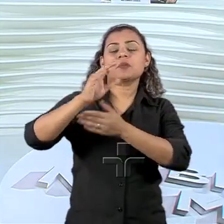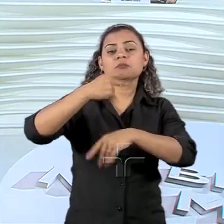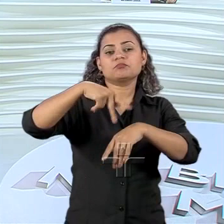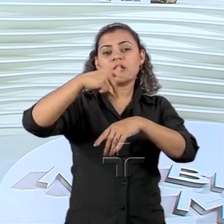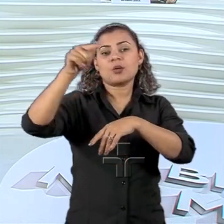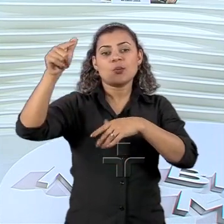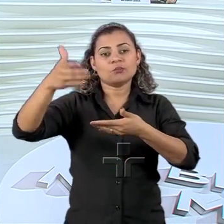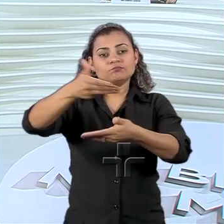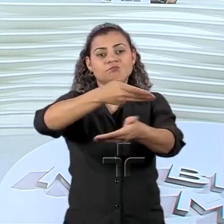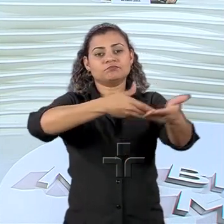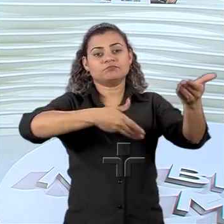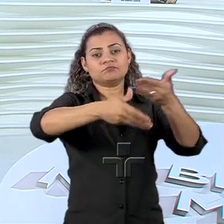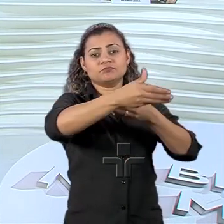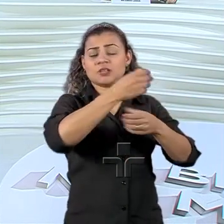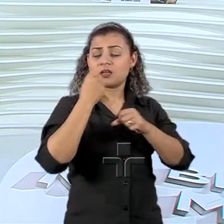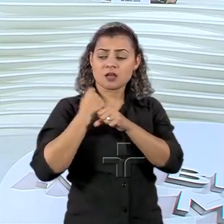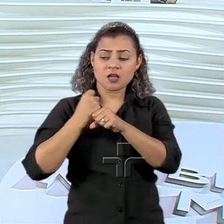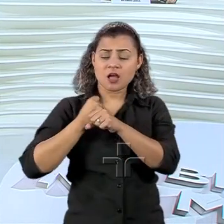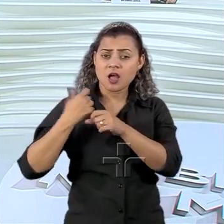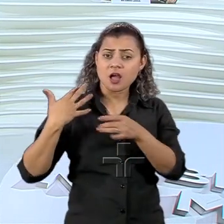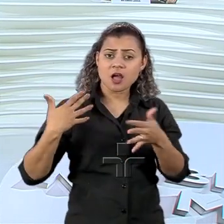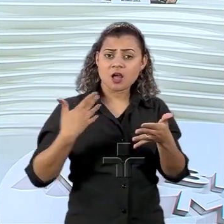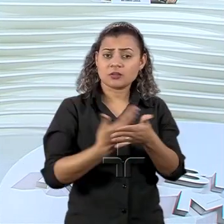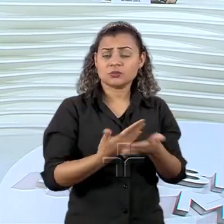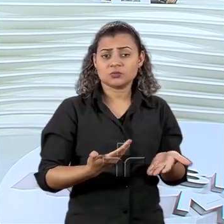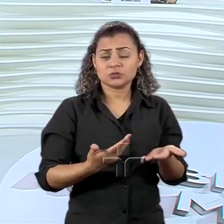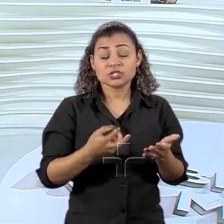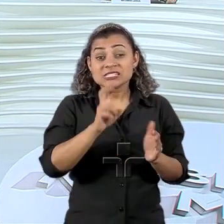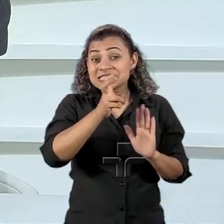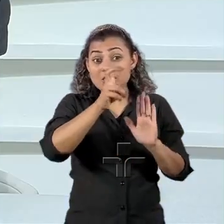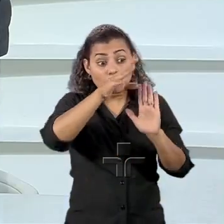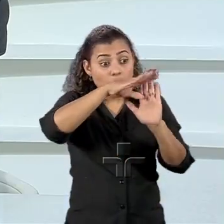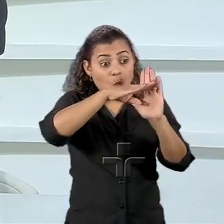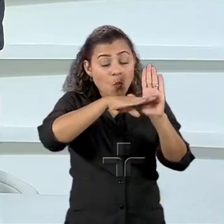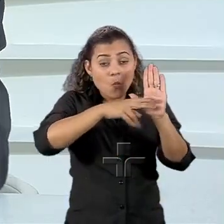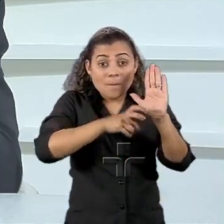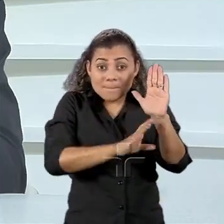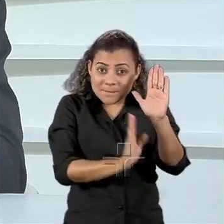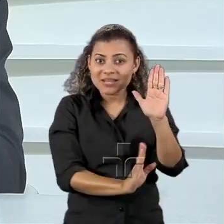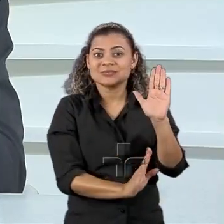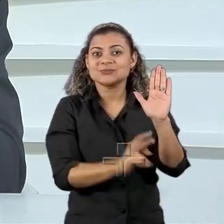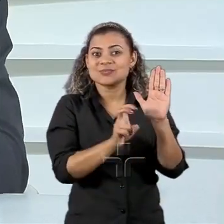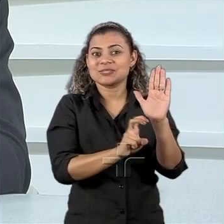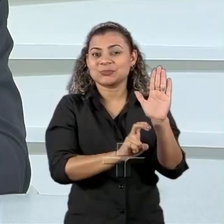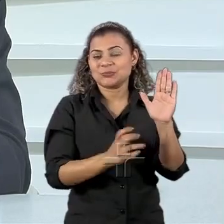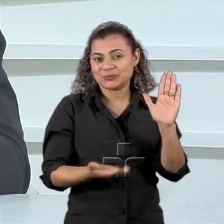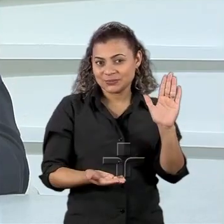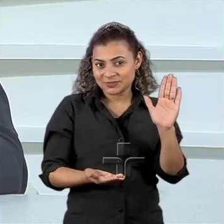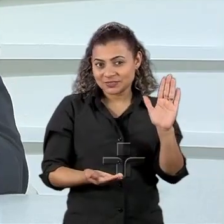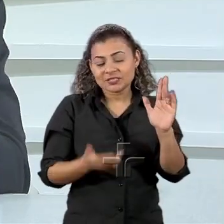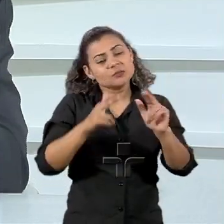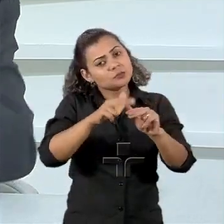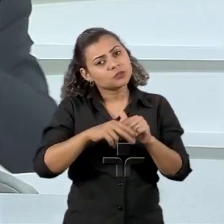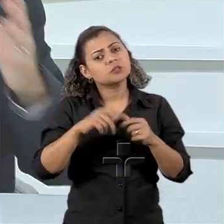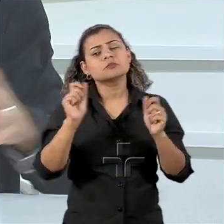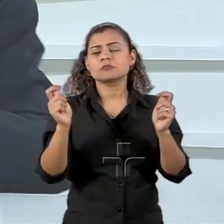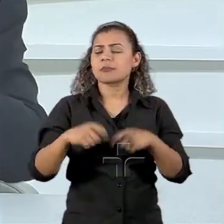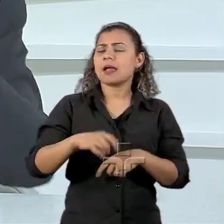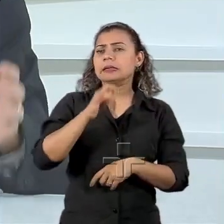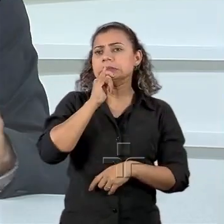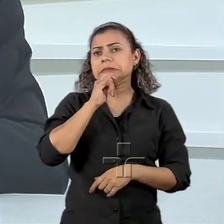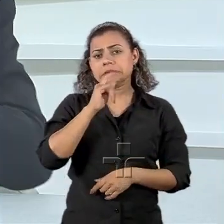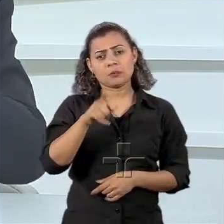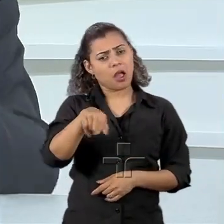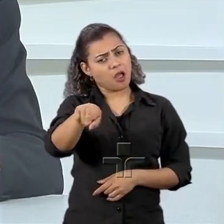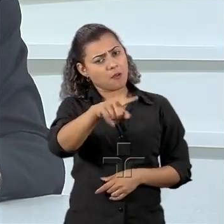Durante todos esses anos, entre os cinco países que mais recebem investimentos externos. Agora, você pode ter uma política... Ah, vocês